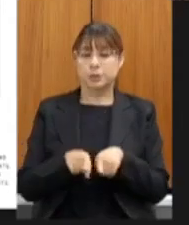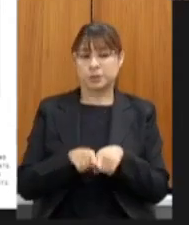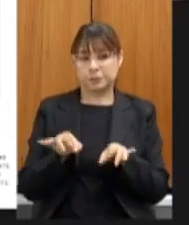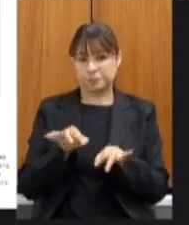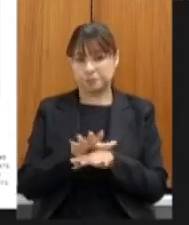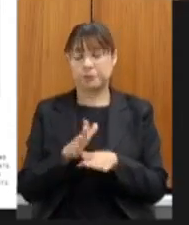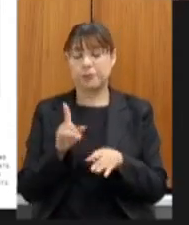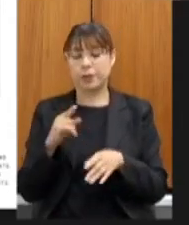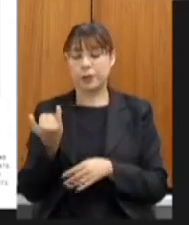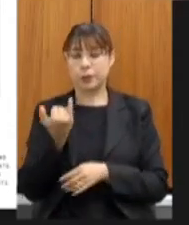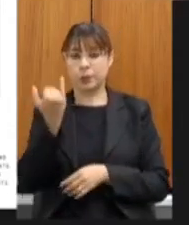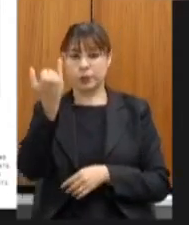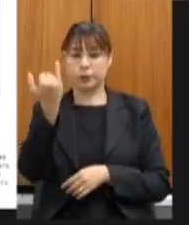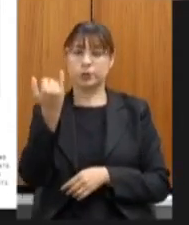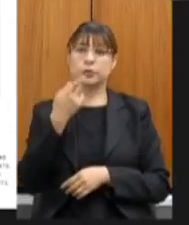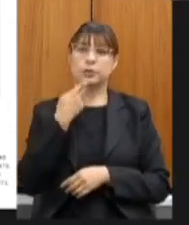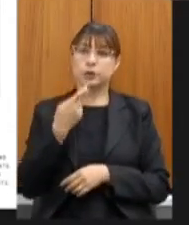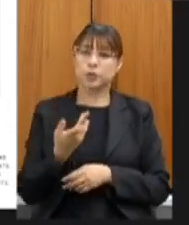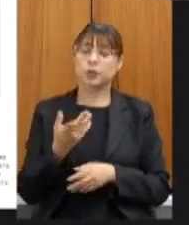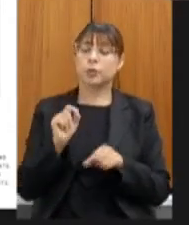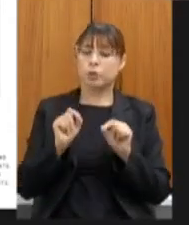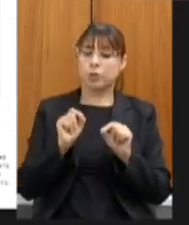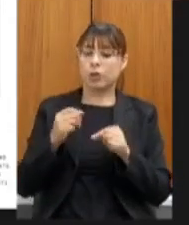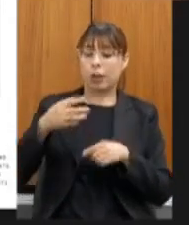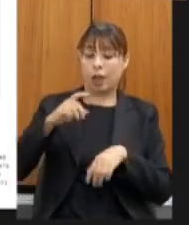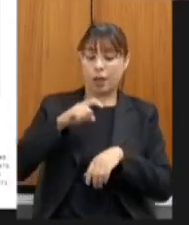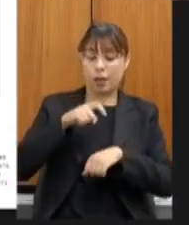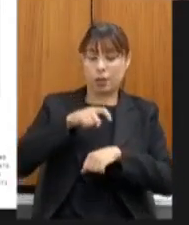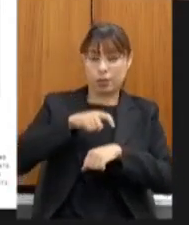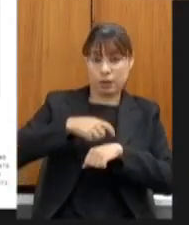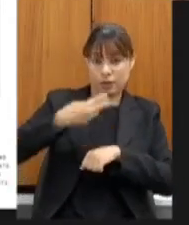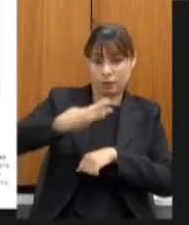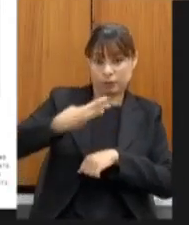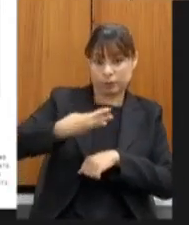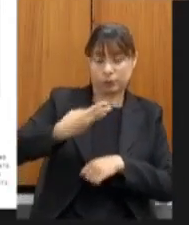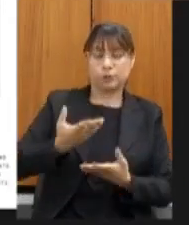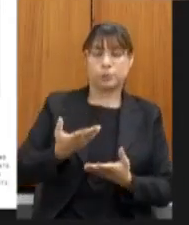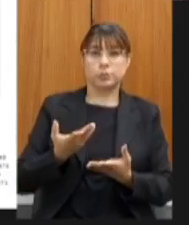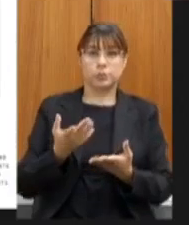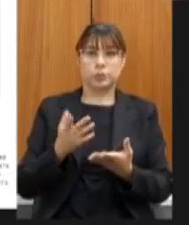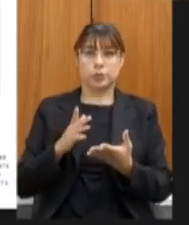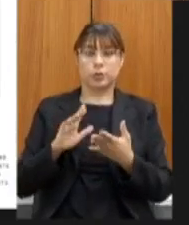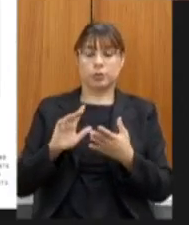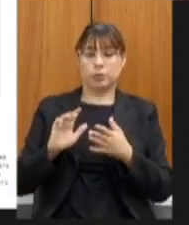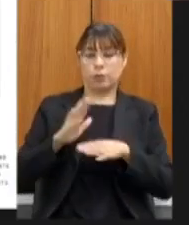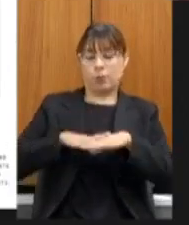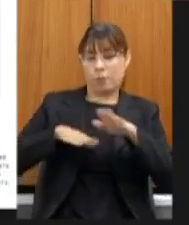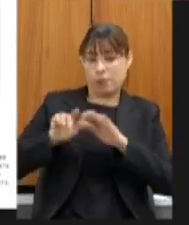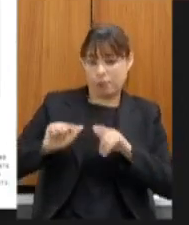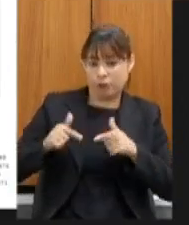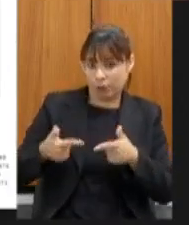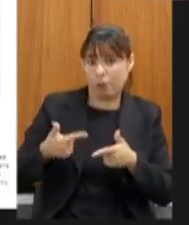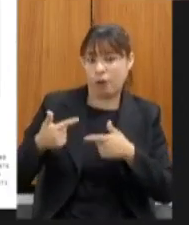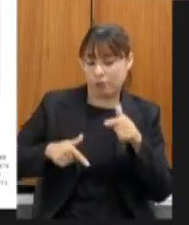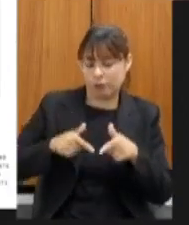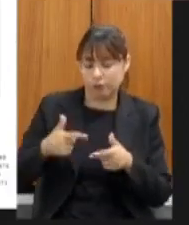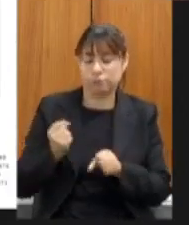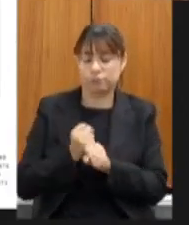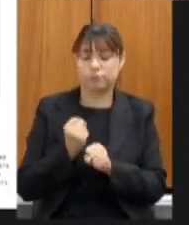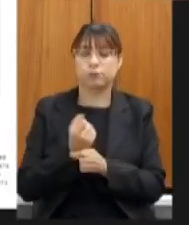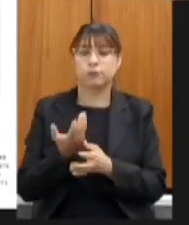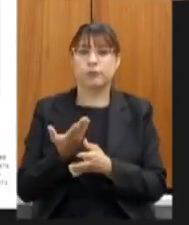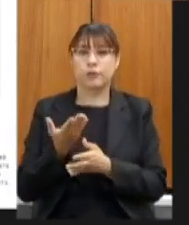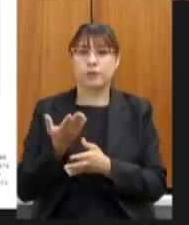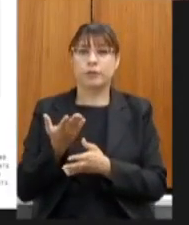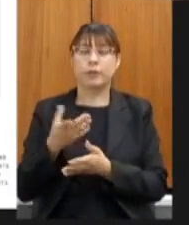destacar que até a terceira etapa do Mãos à Obra nós atendemos as situações emergenciais de uma condição que já tinha há